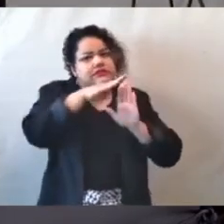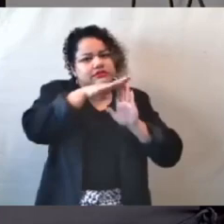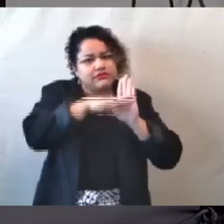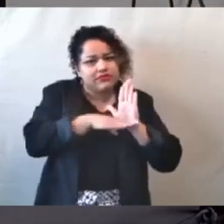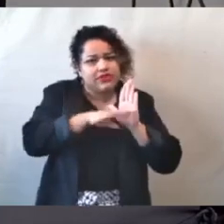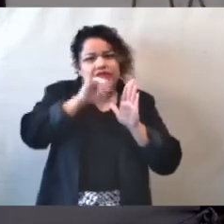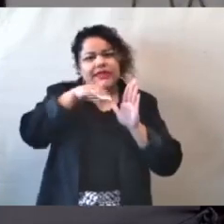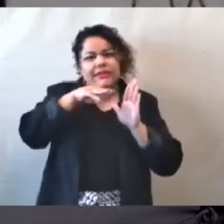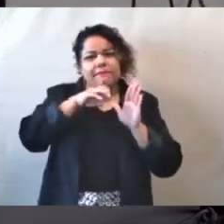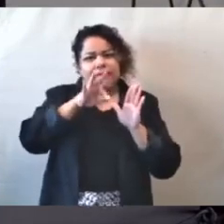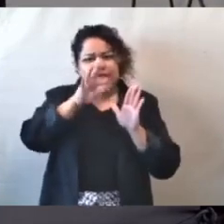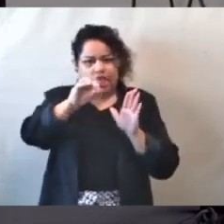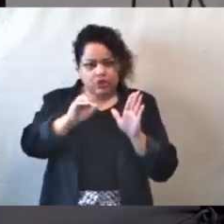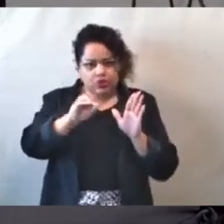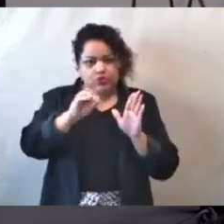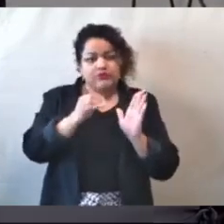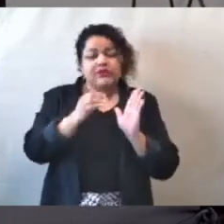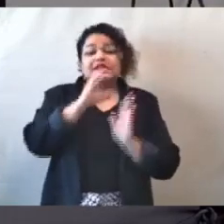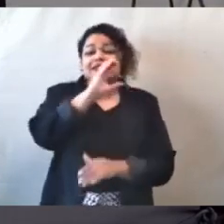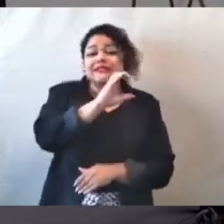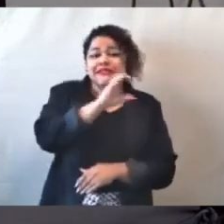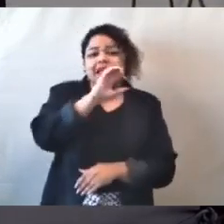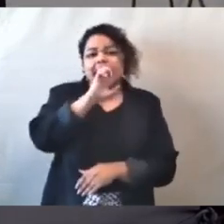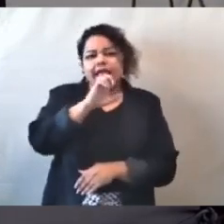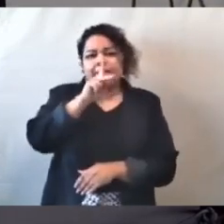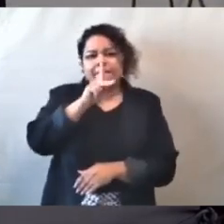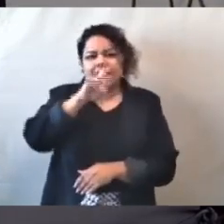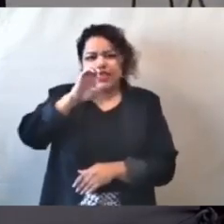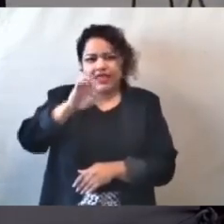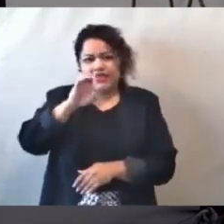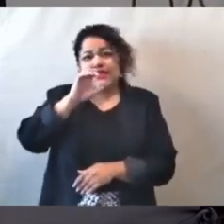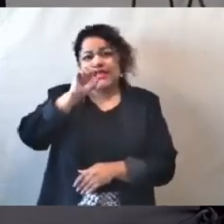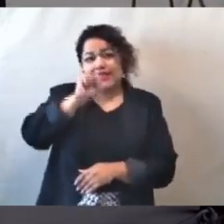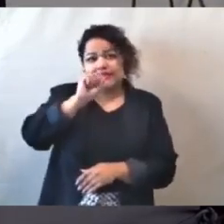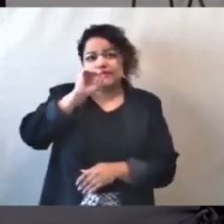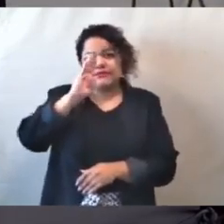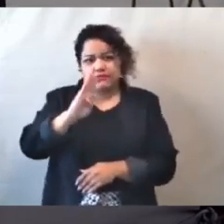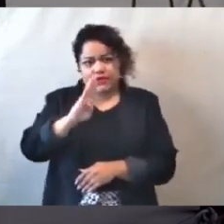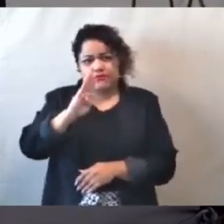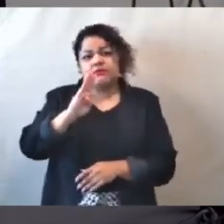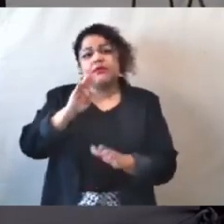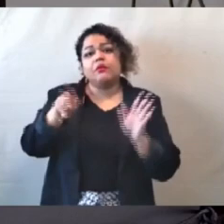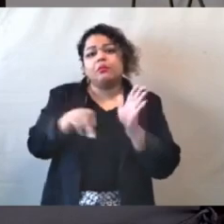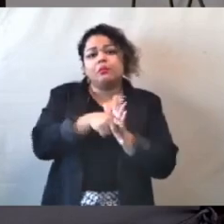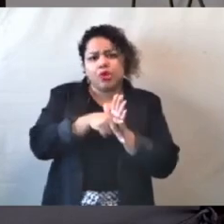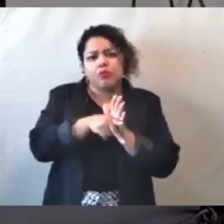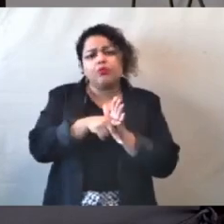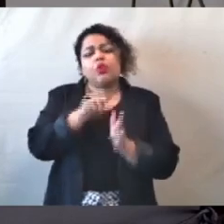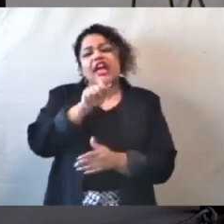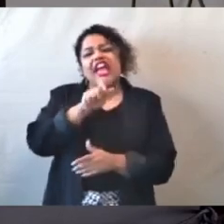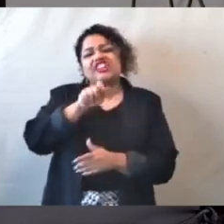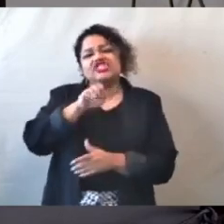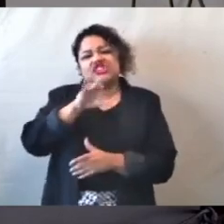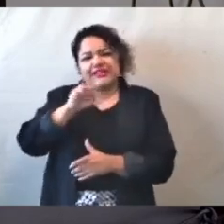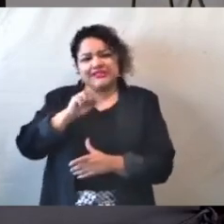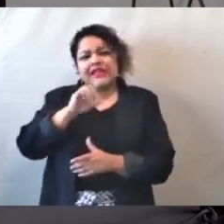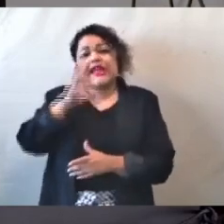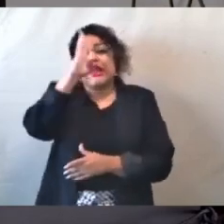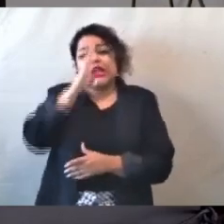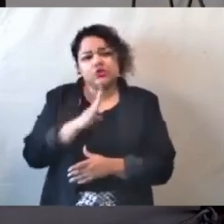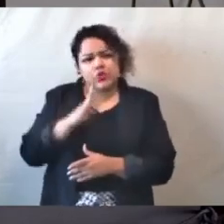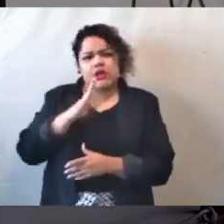que é o CETESB da Agência Nacional de Águas de 2011, e do Standard Methods for